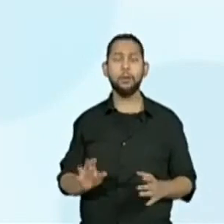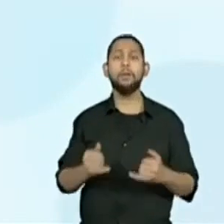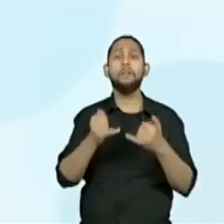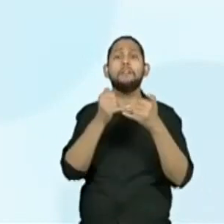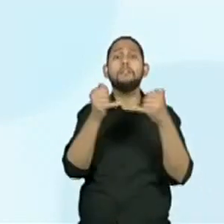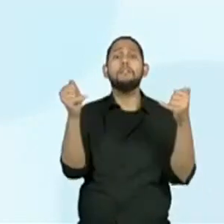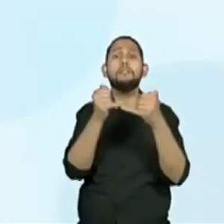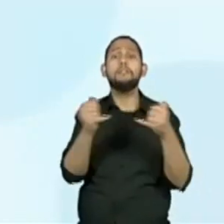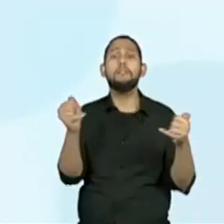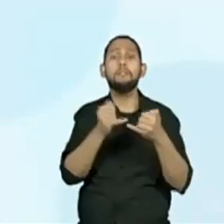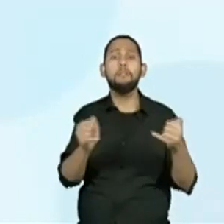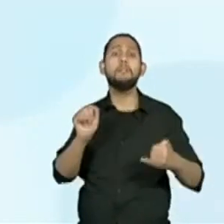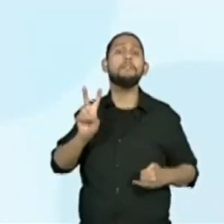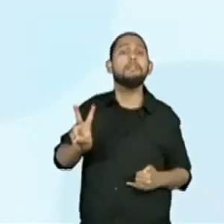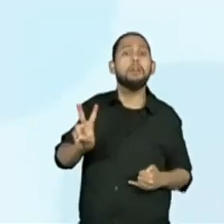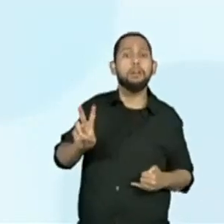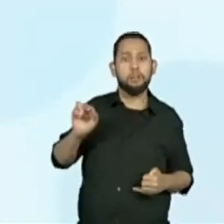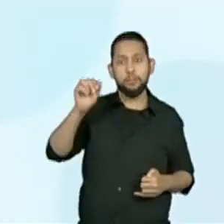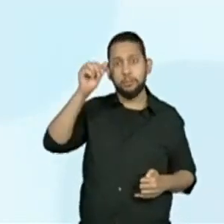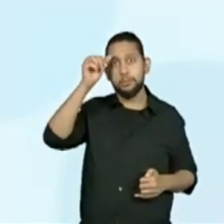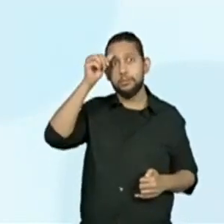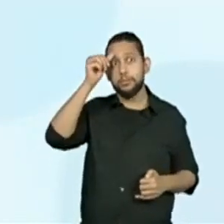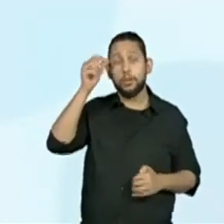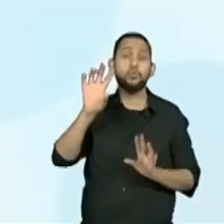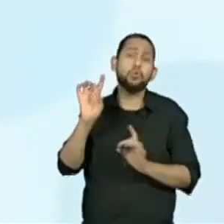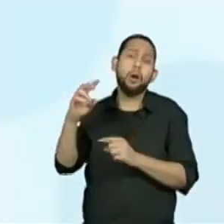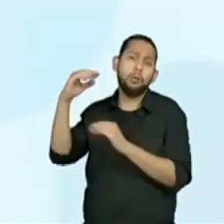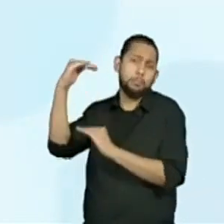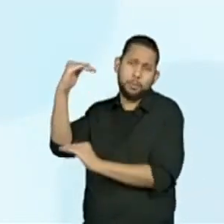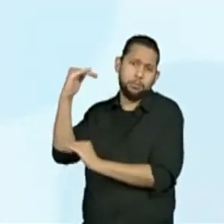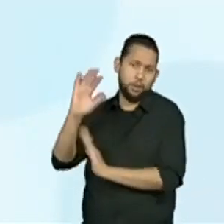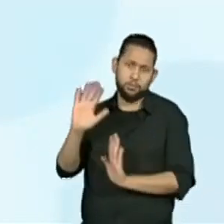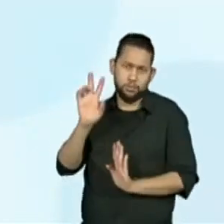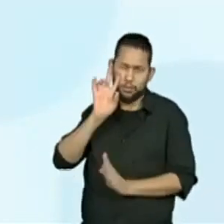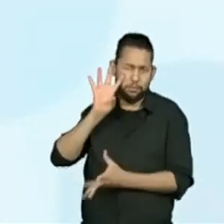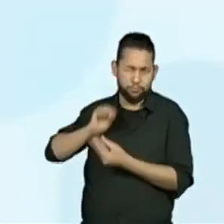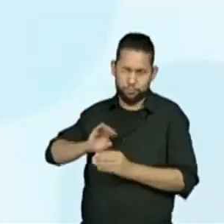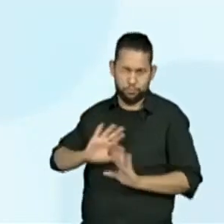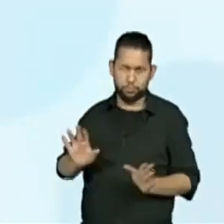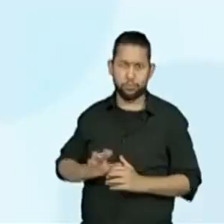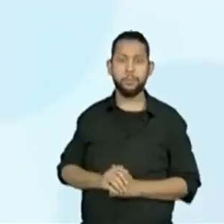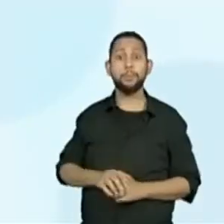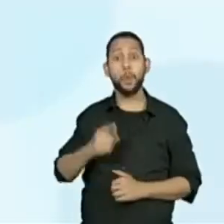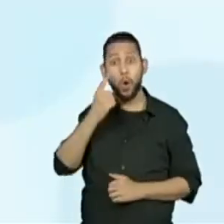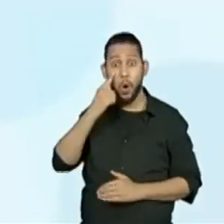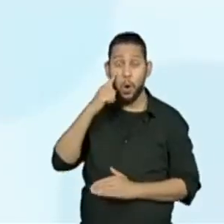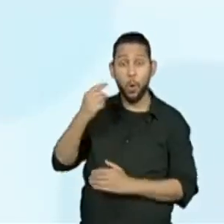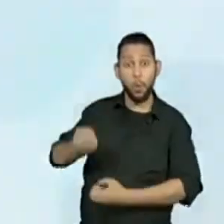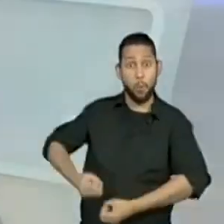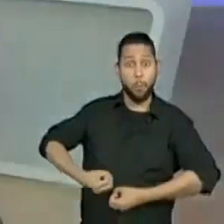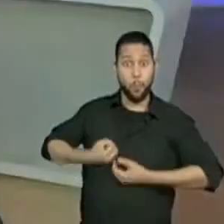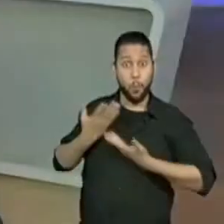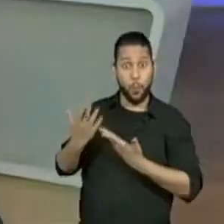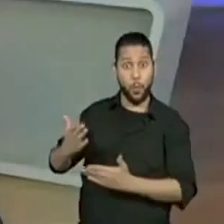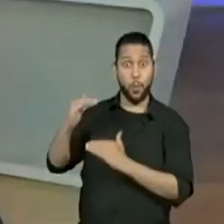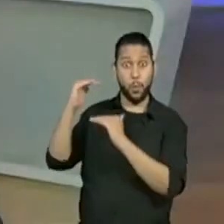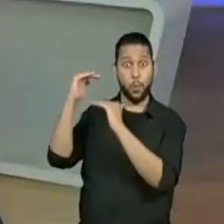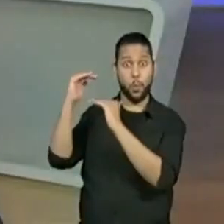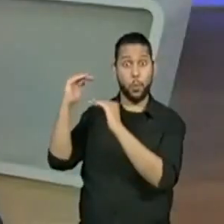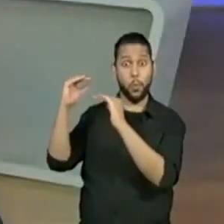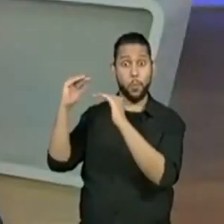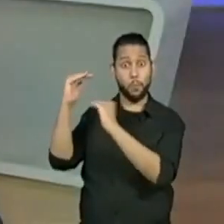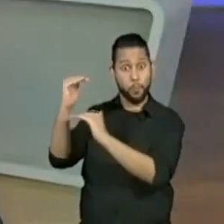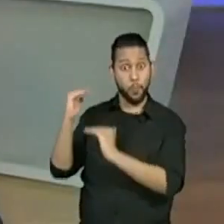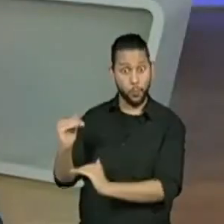dizer, eu cortei um trecho aqui do poema, só para a gente localizar que está para vocês. Cortei um trecho do poema, poema. Quem